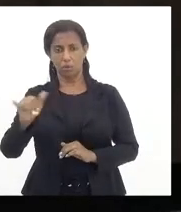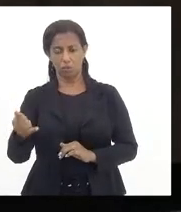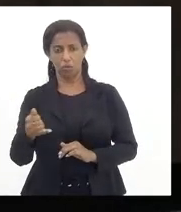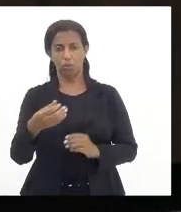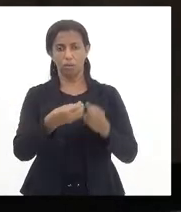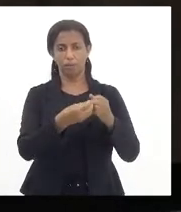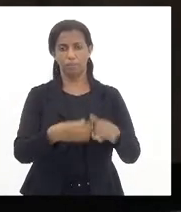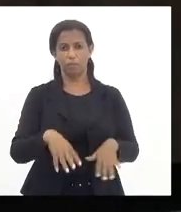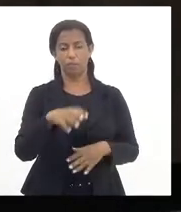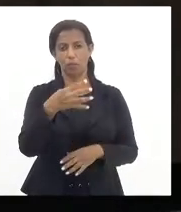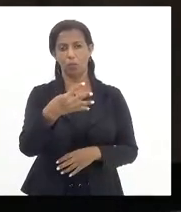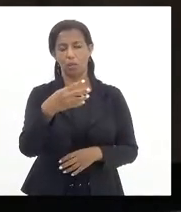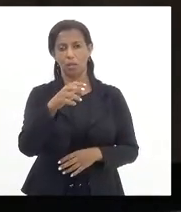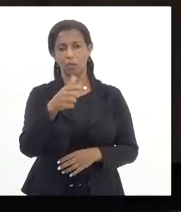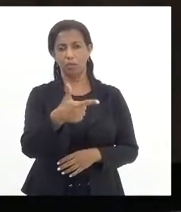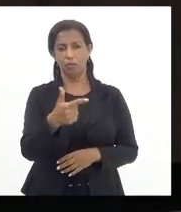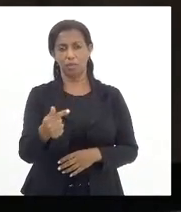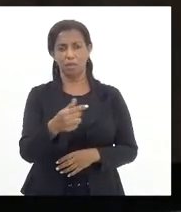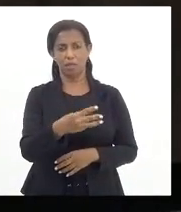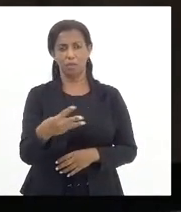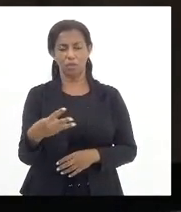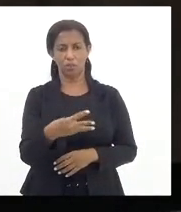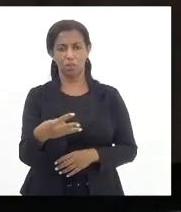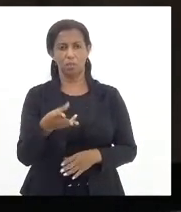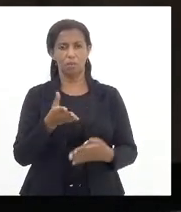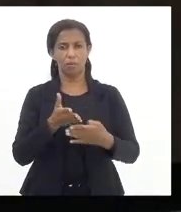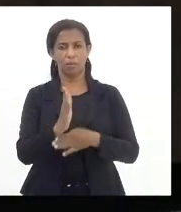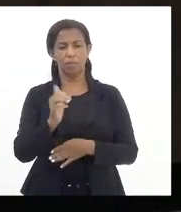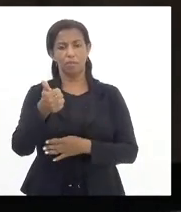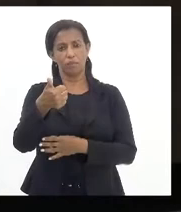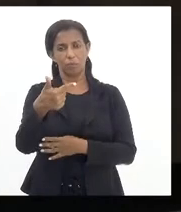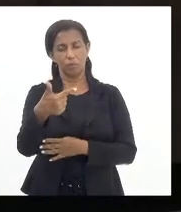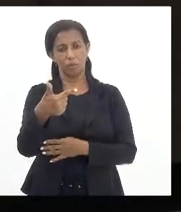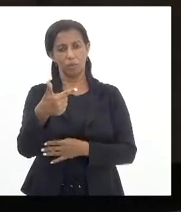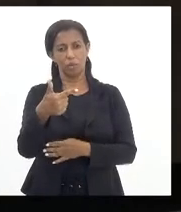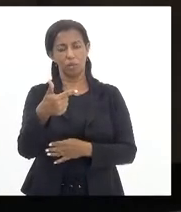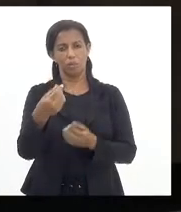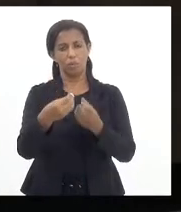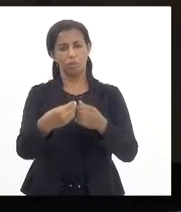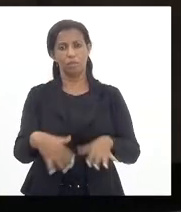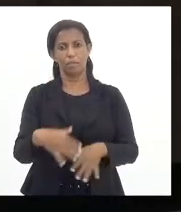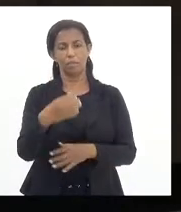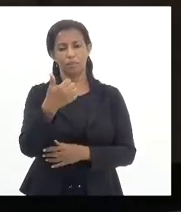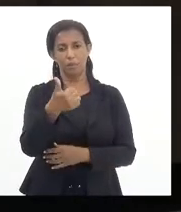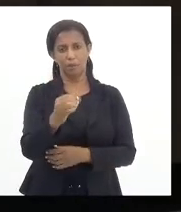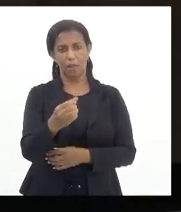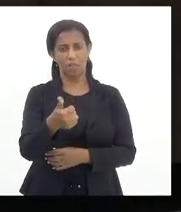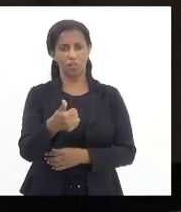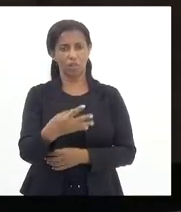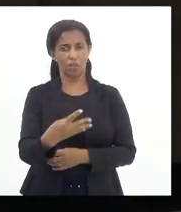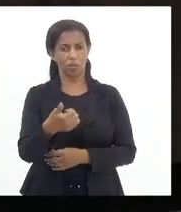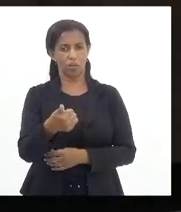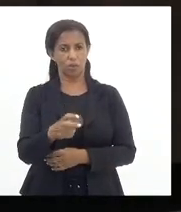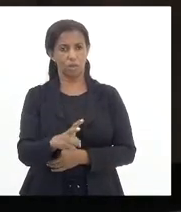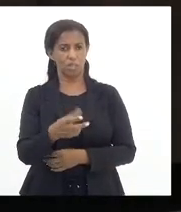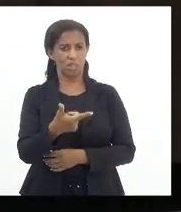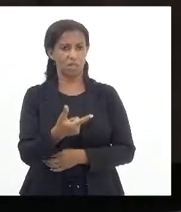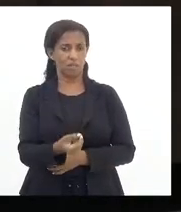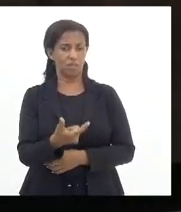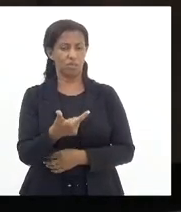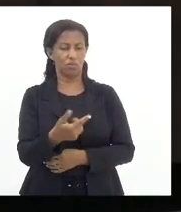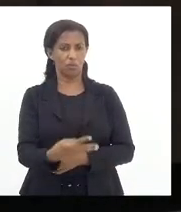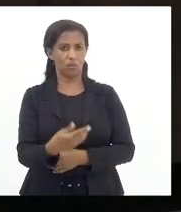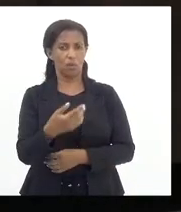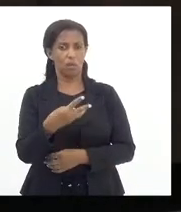pela prejudicabilidade das emendas 4, 27 e 33, pela aprovação da emenda 12, pela prejudicabilidade das emendas 10, 14, 15, 20, 24,